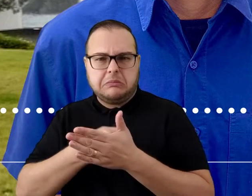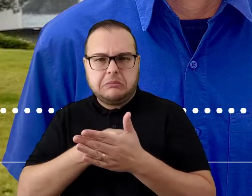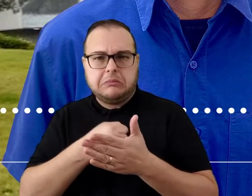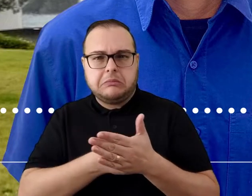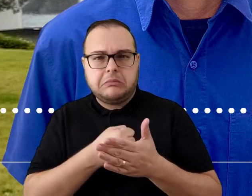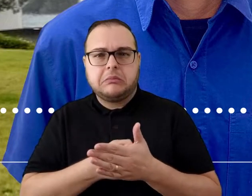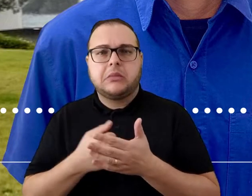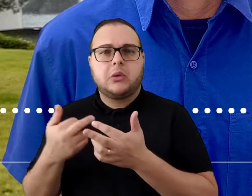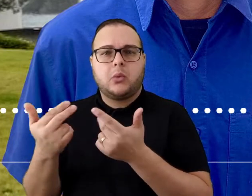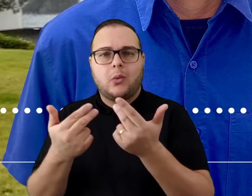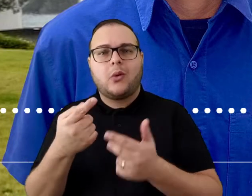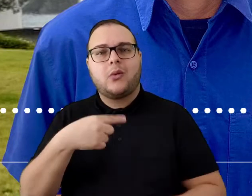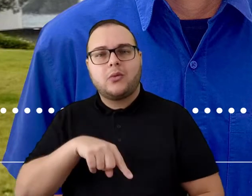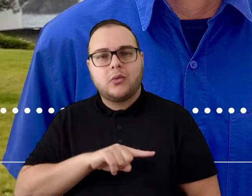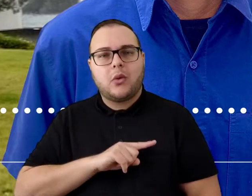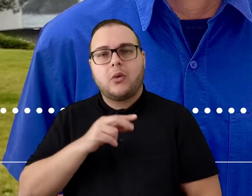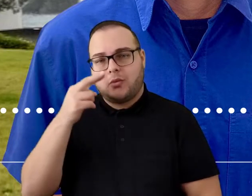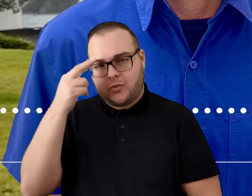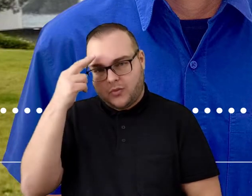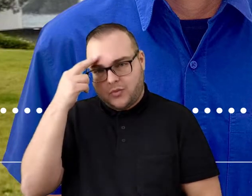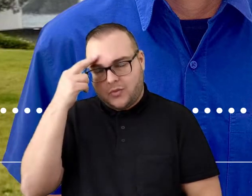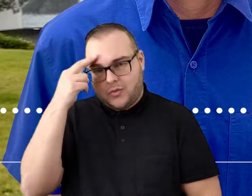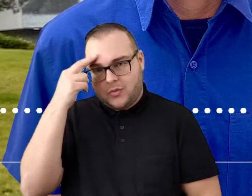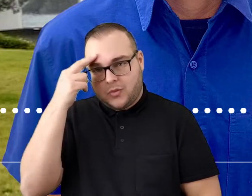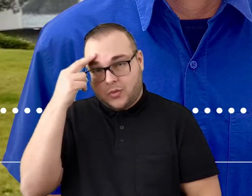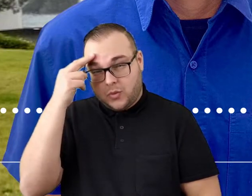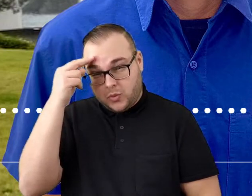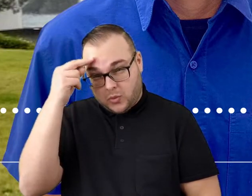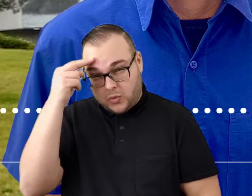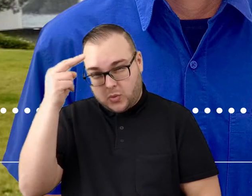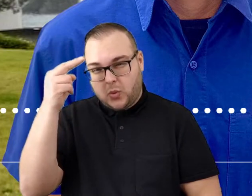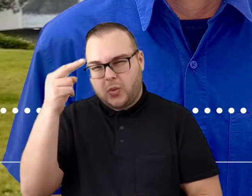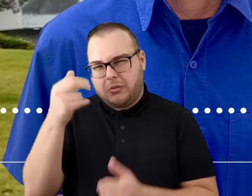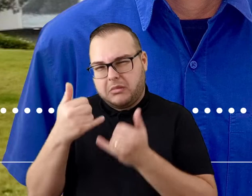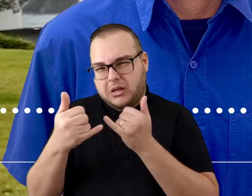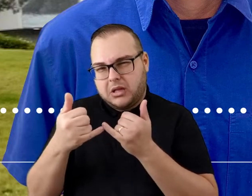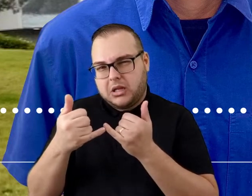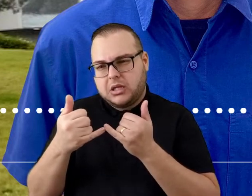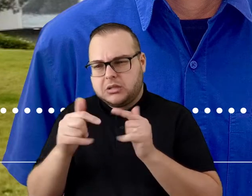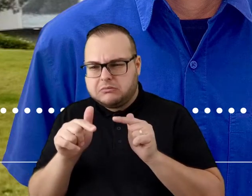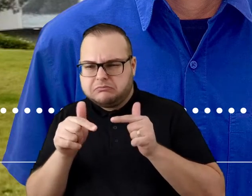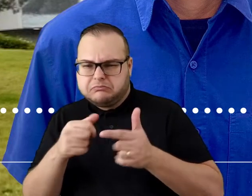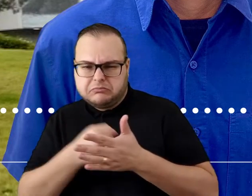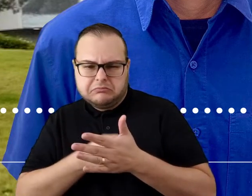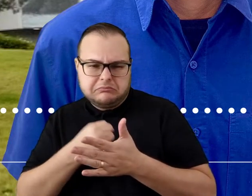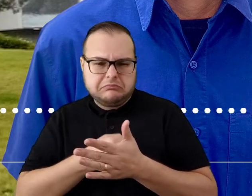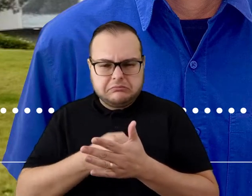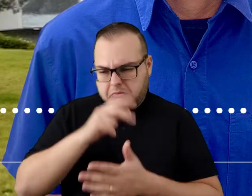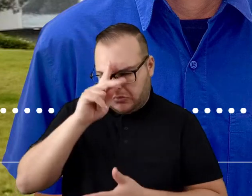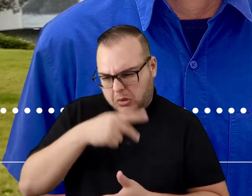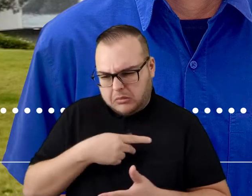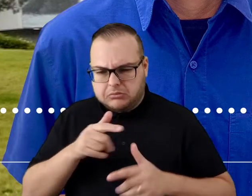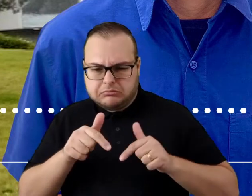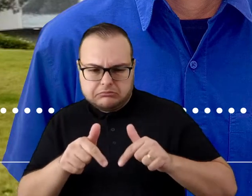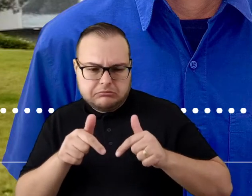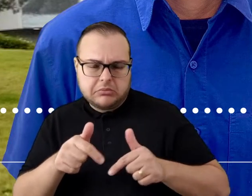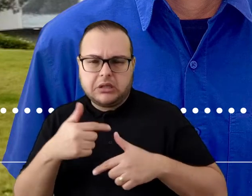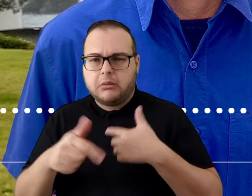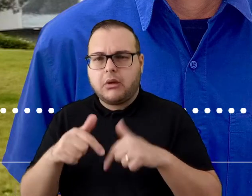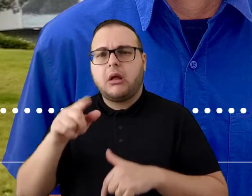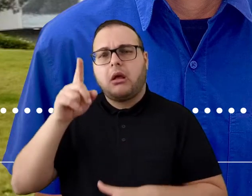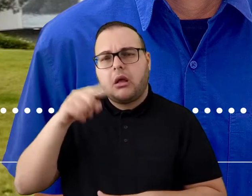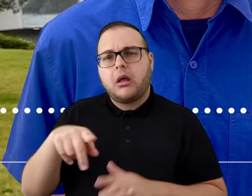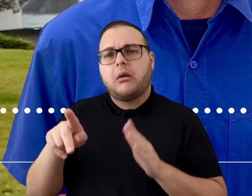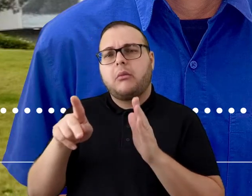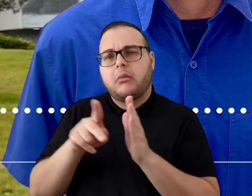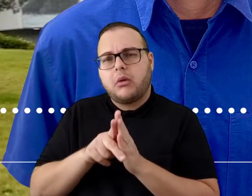dono, que inclusive é um dos nossos eixos de cultura, né? Senso de dono é um dos eixos de cultura da CBA. Então isso é muito claro. É